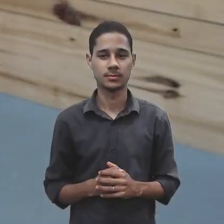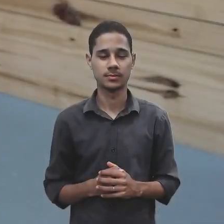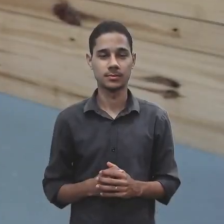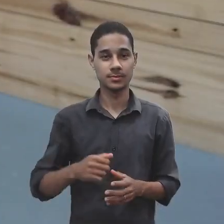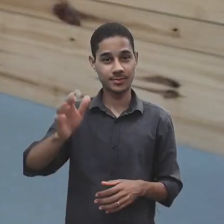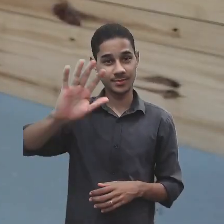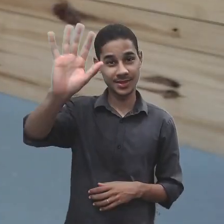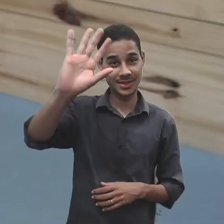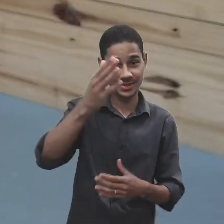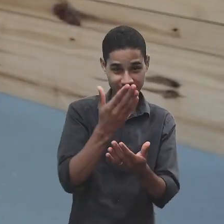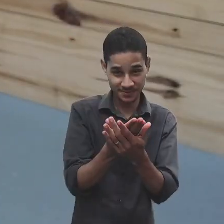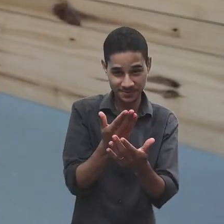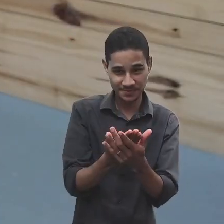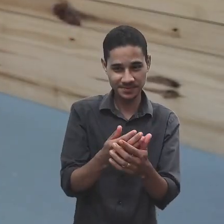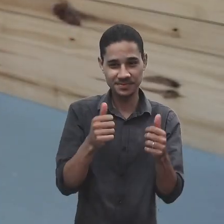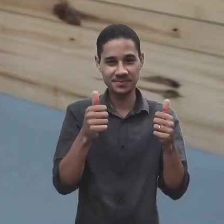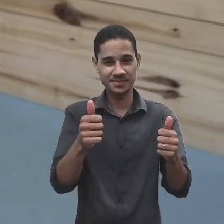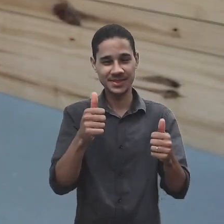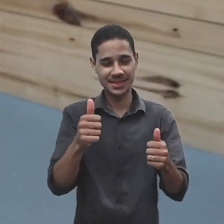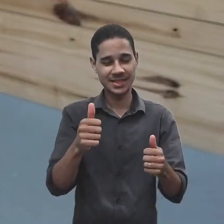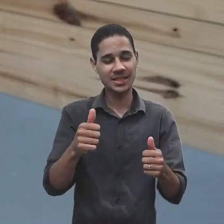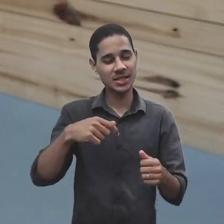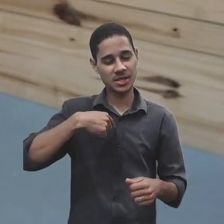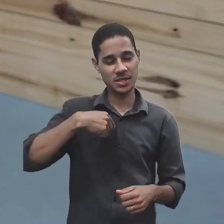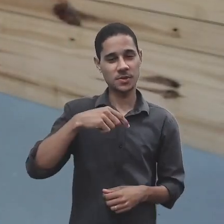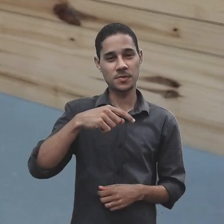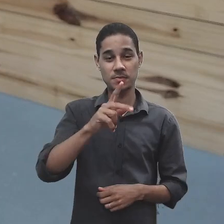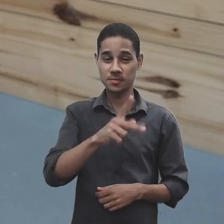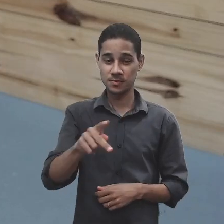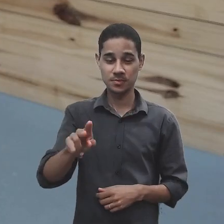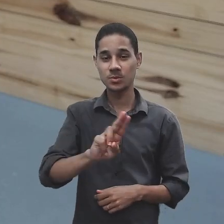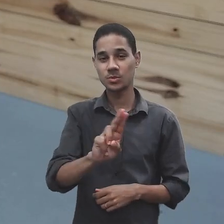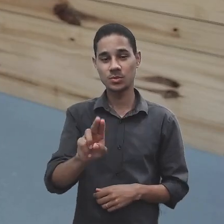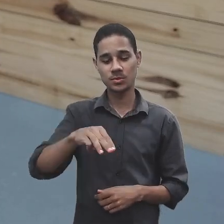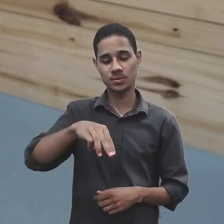Olá estudante, sou a professora Milka Costa.